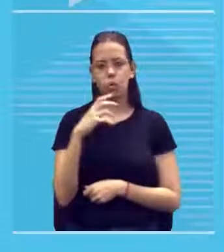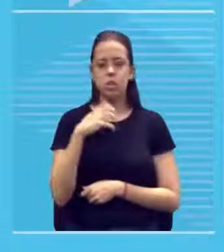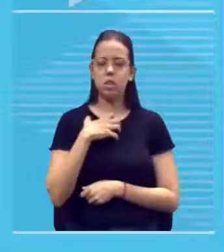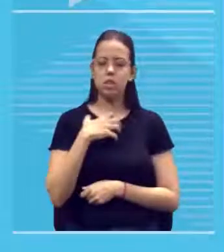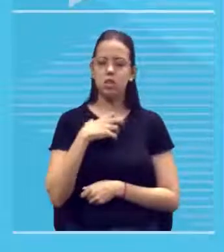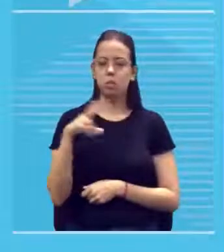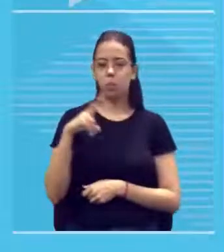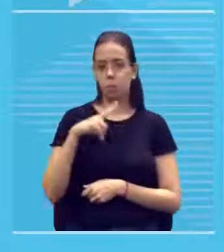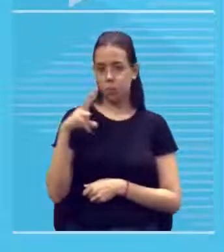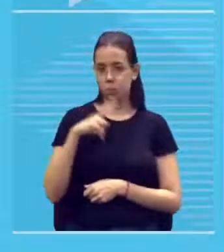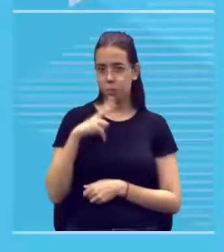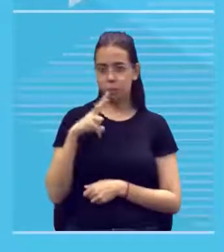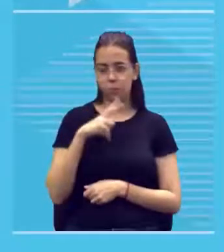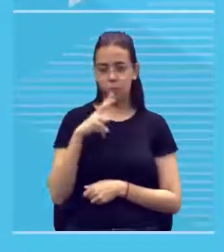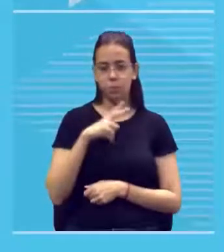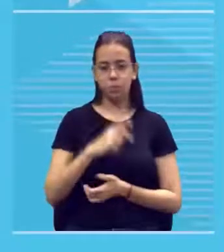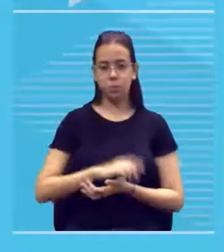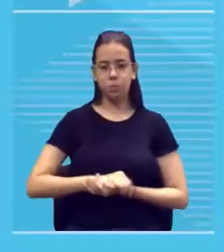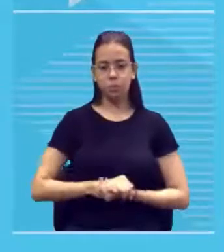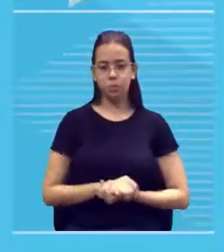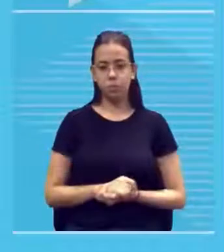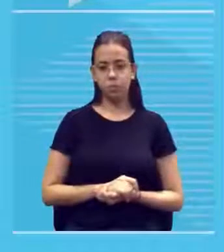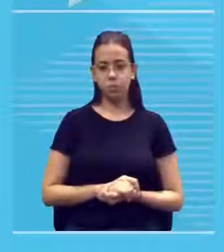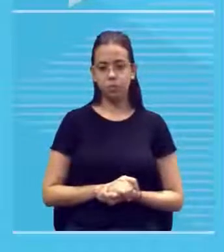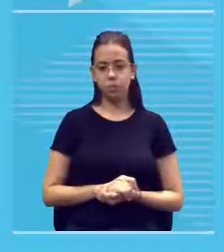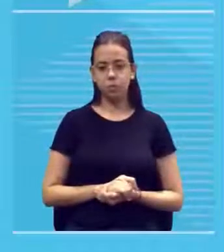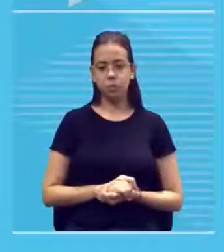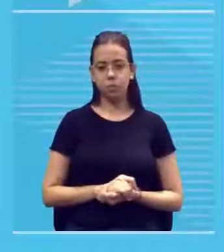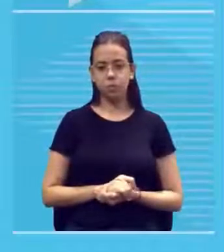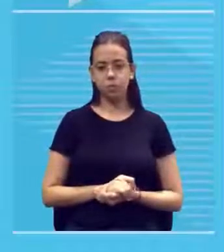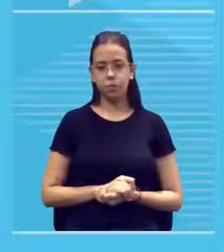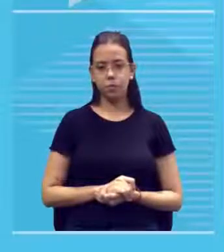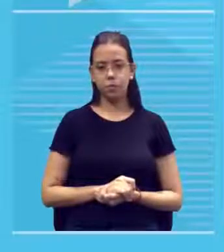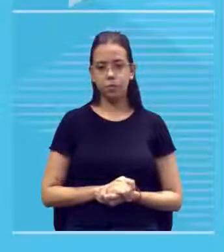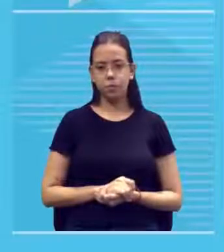particulares então isso torna a arte um tanto